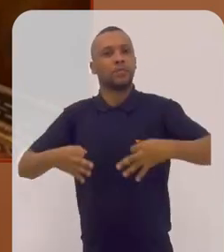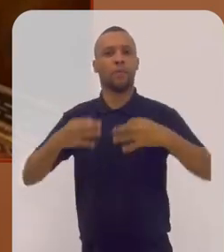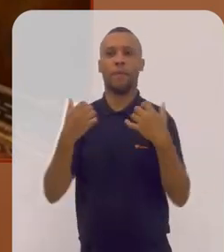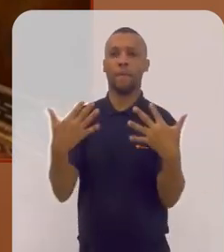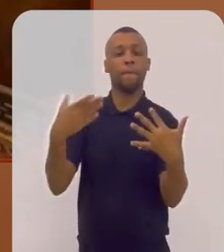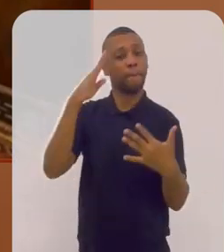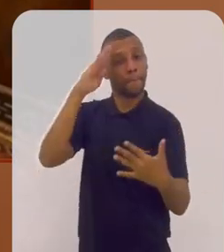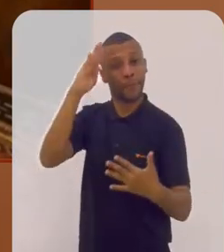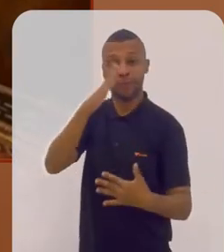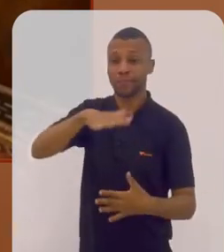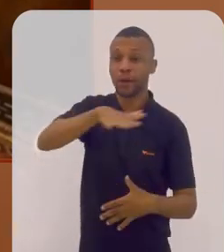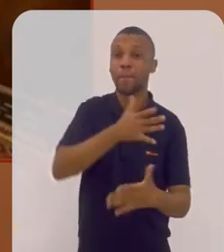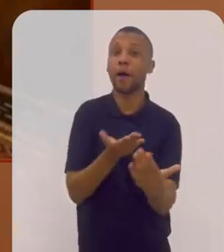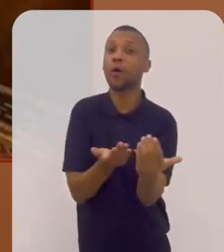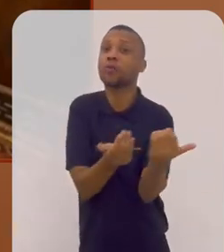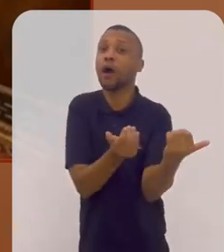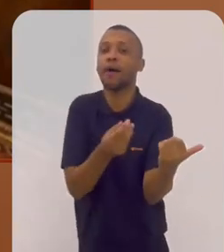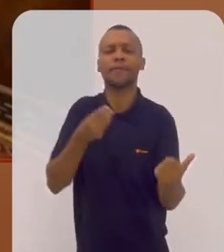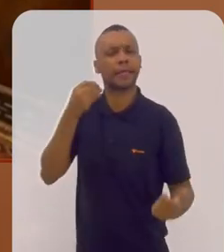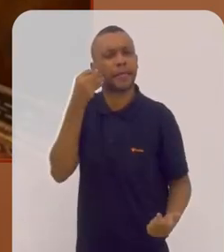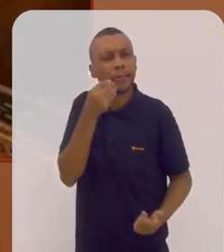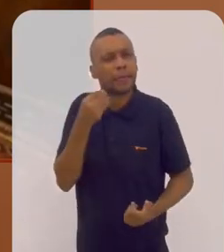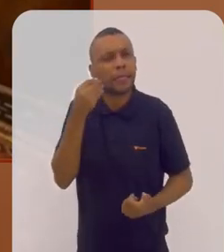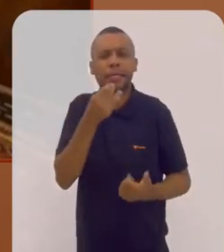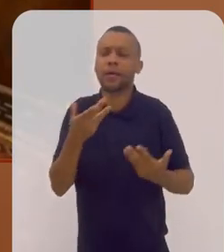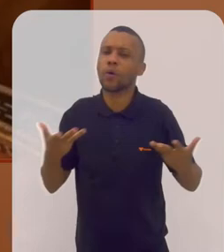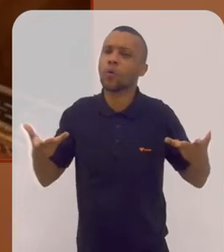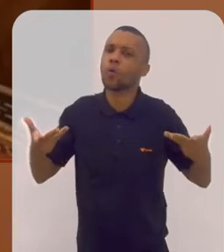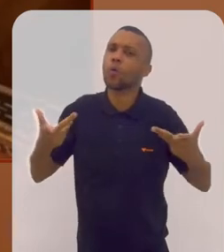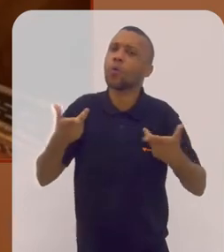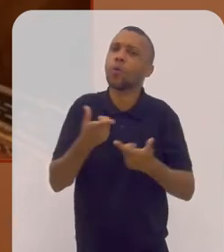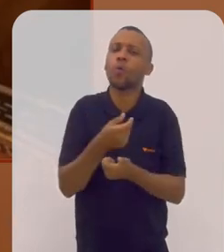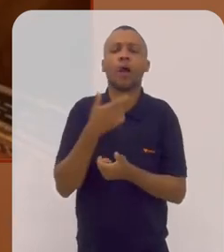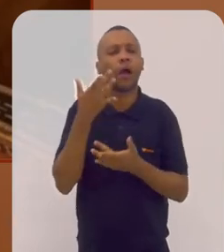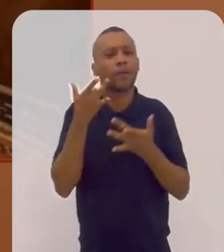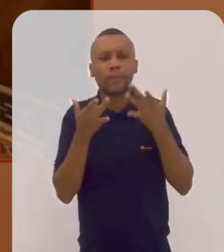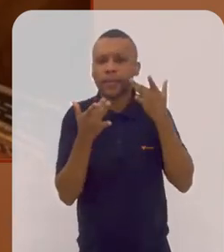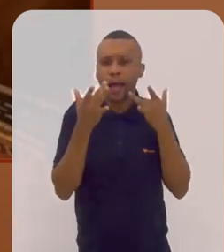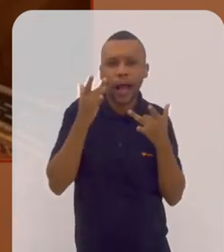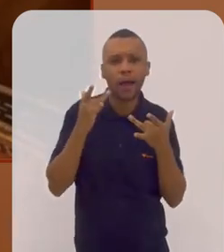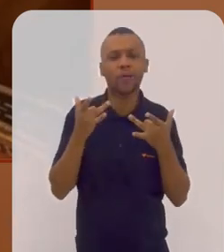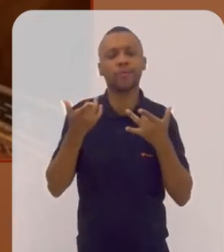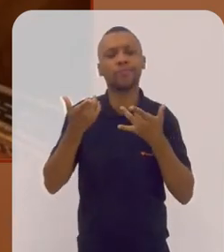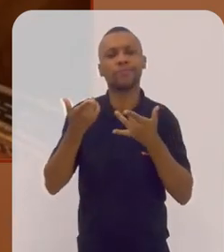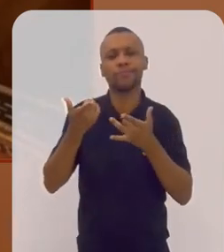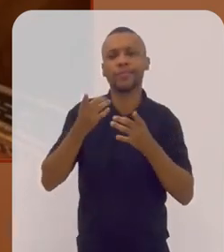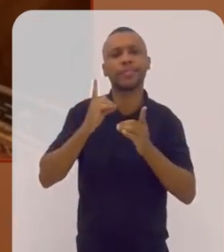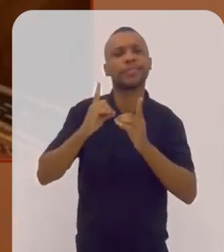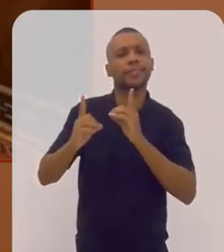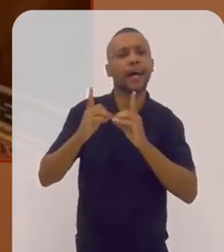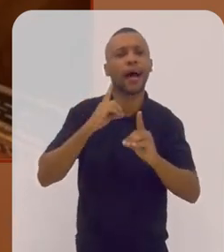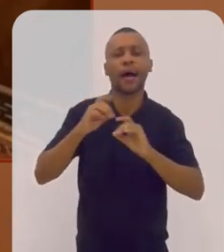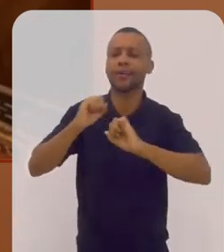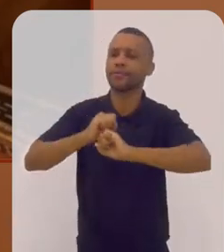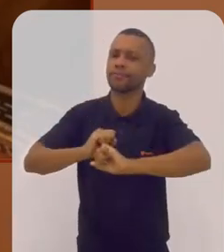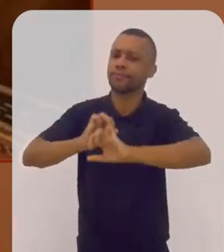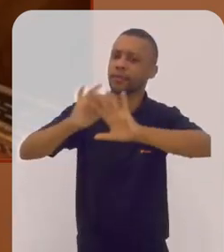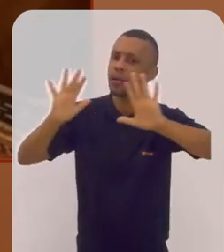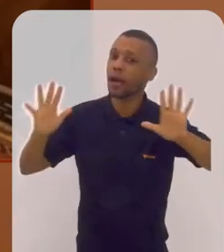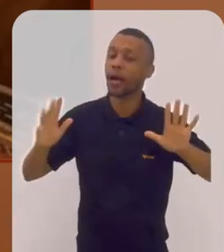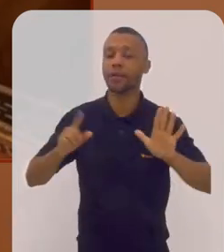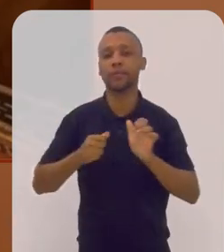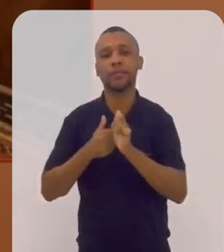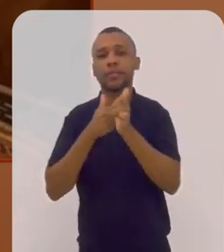e, principalmente, para os jovens. Tivemos experiências com espetáculos didáticos, com esse